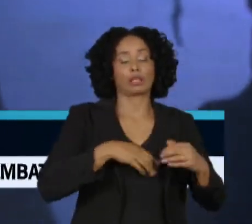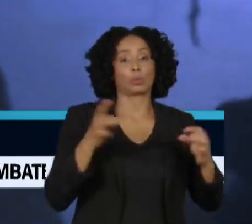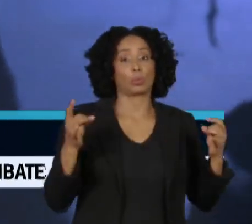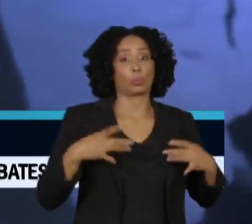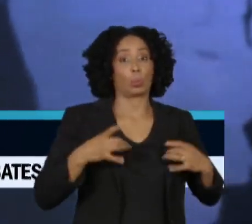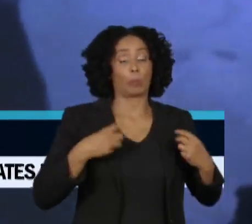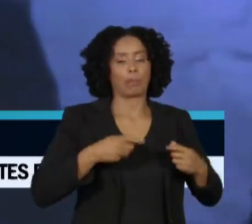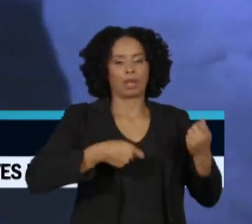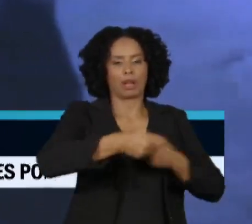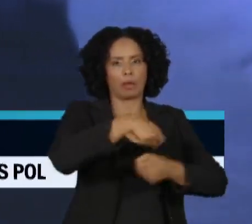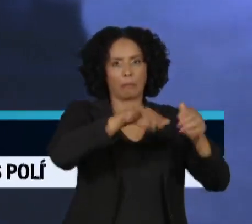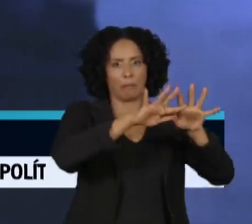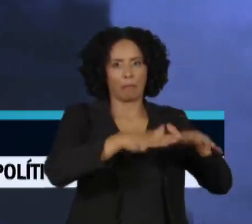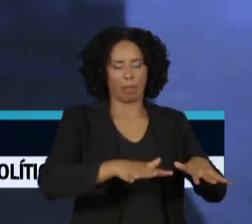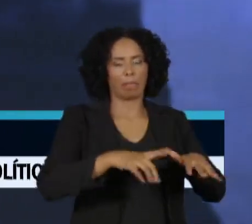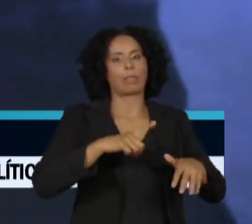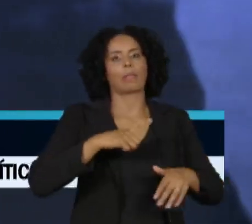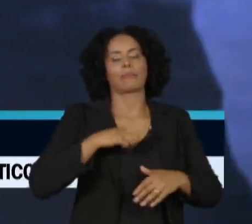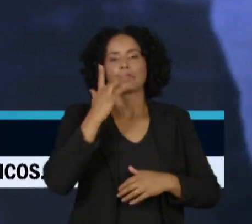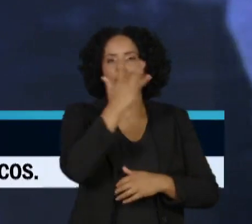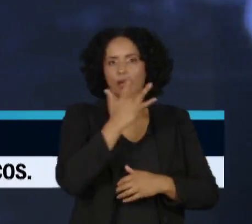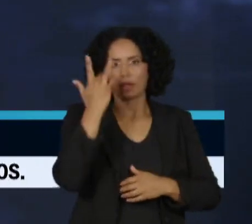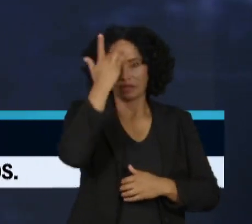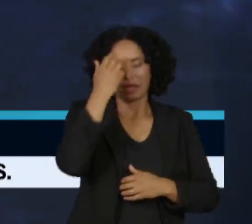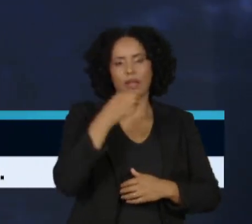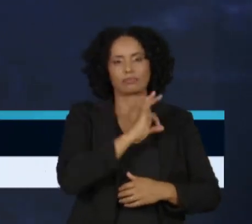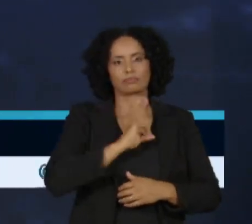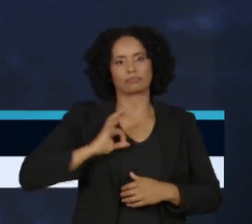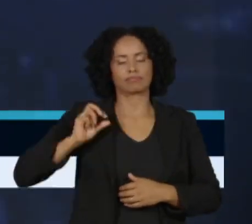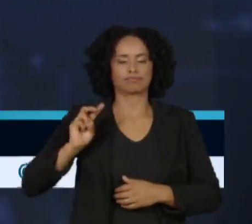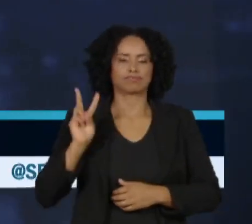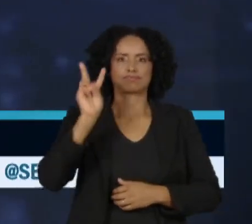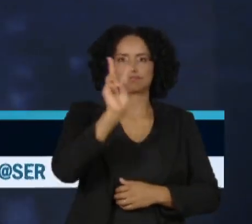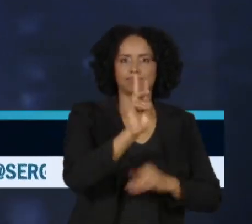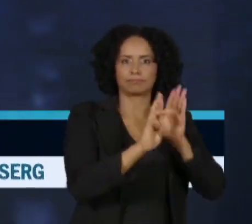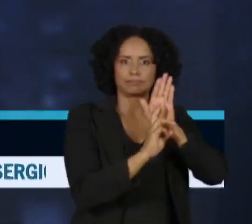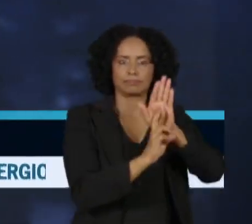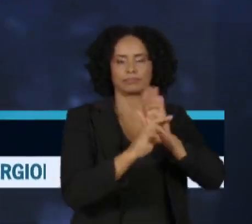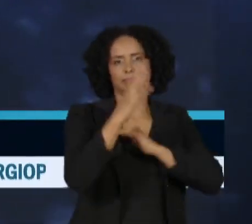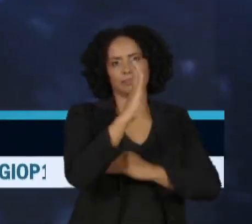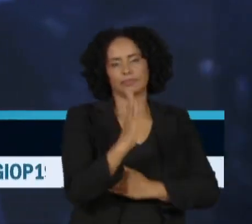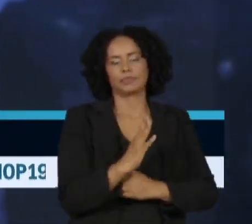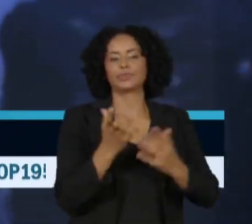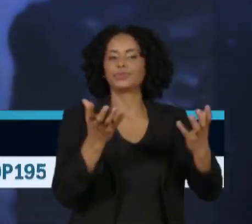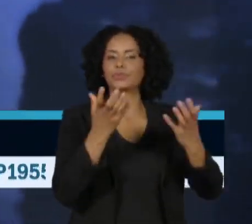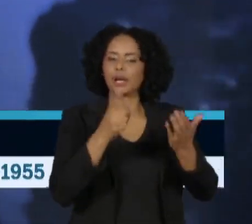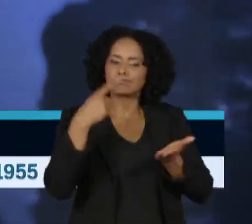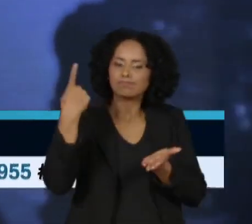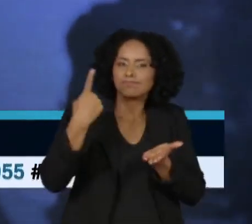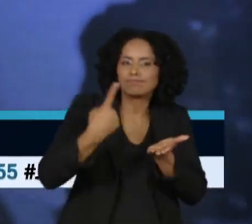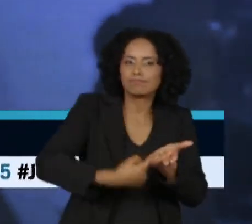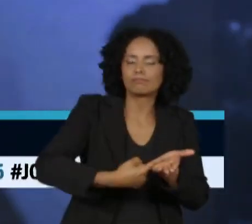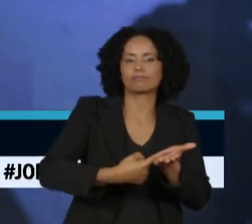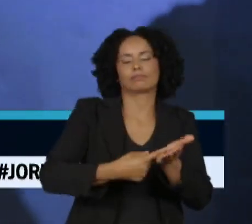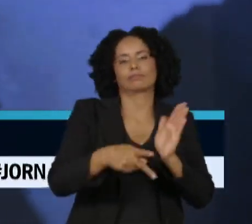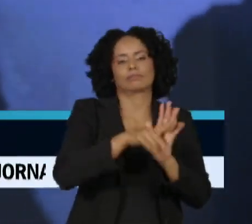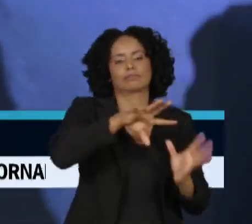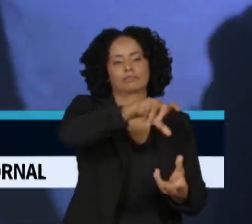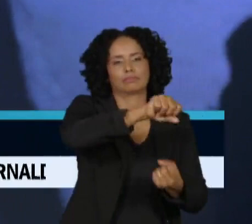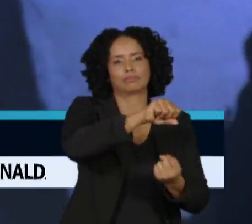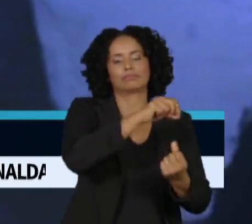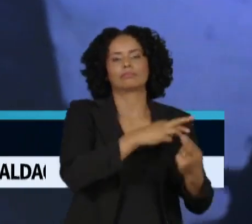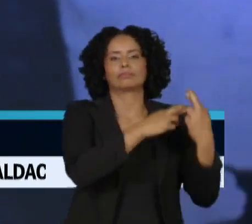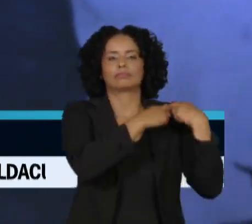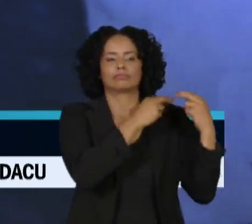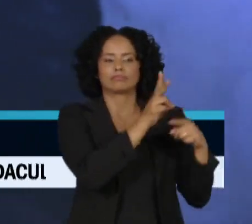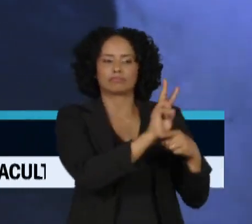Fernando Haddad e Marina Silva representam o Brasil e querem passar a mensagem de compromisso com a sustentabilidade, responsabilidade